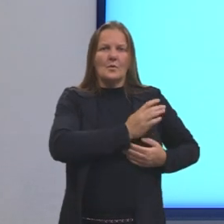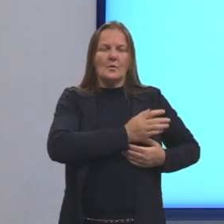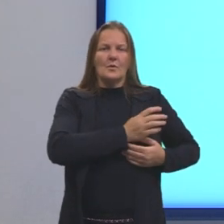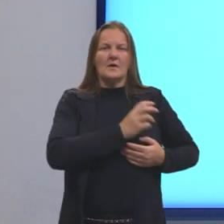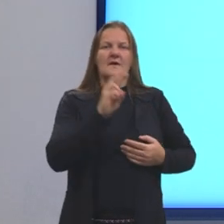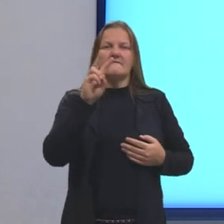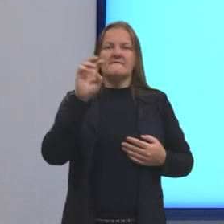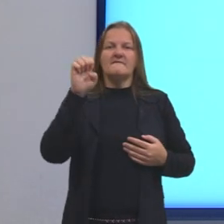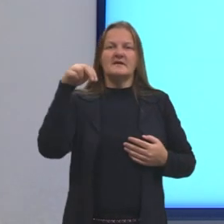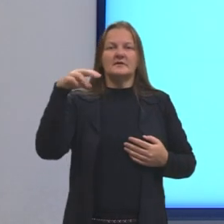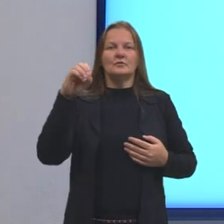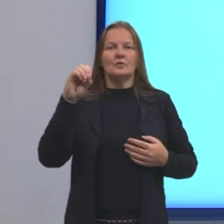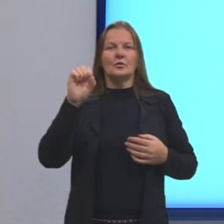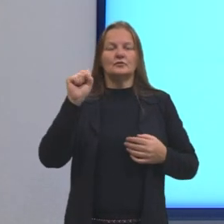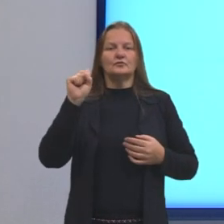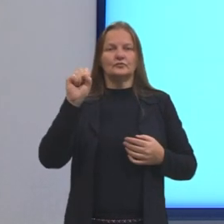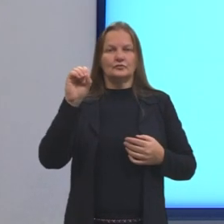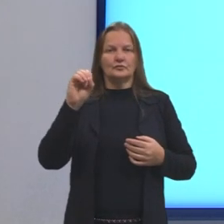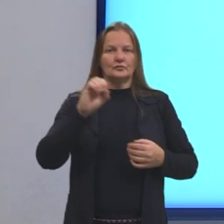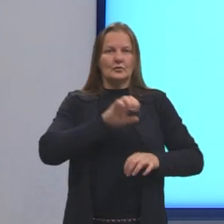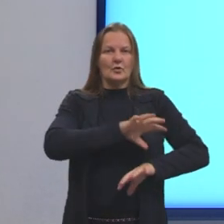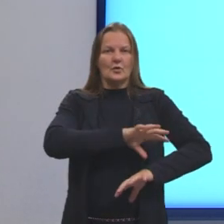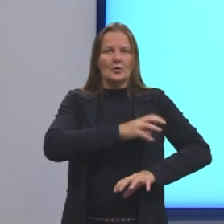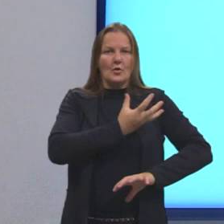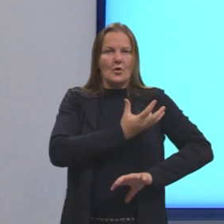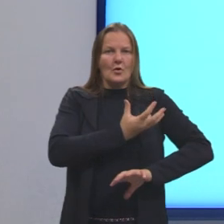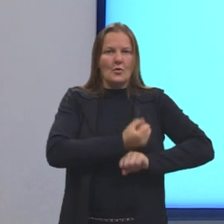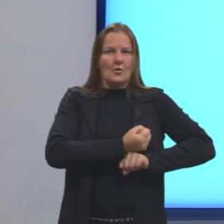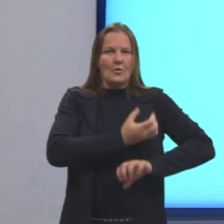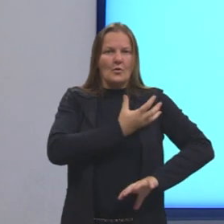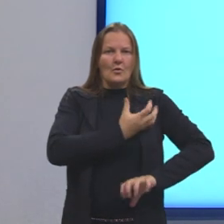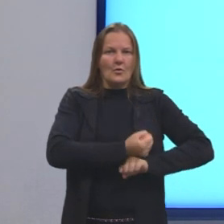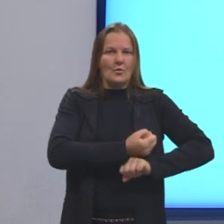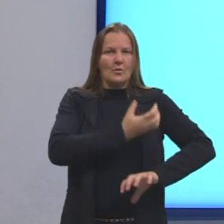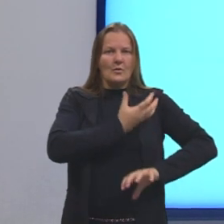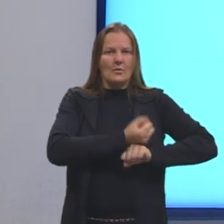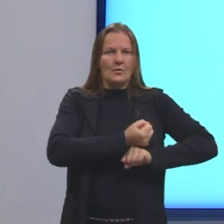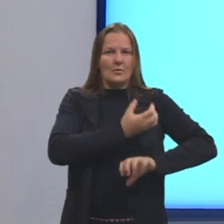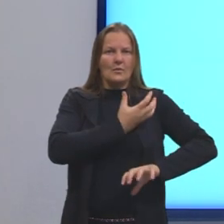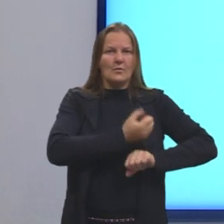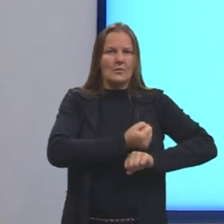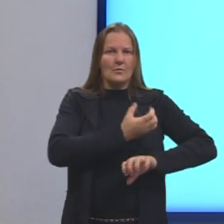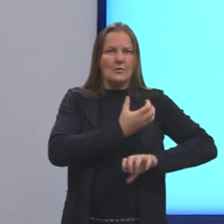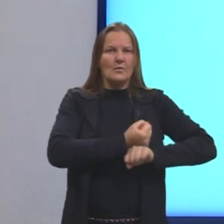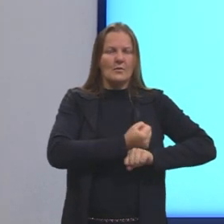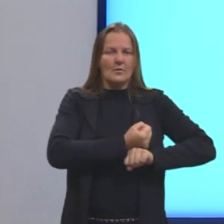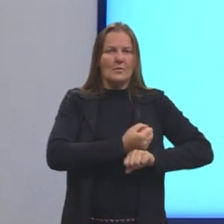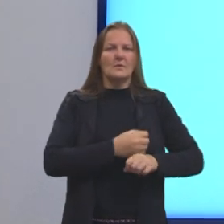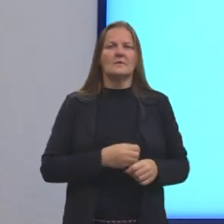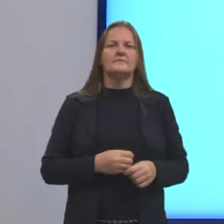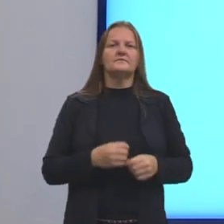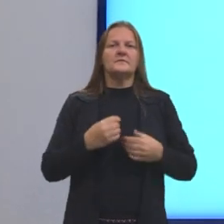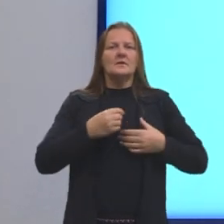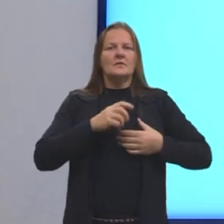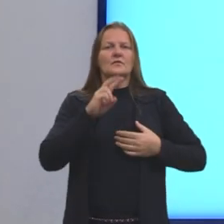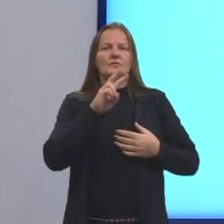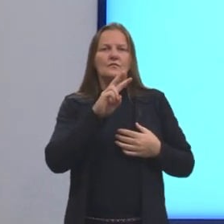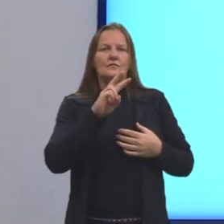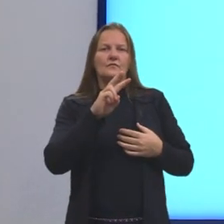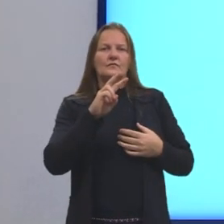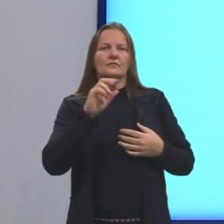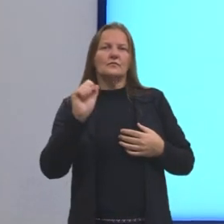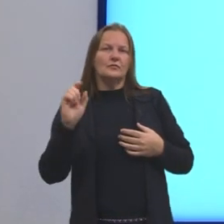venoso. Aí, ele chega no coração, pelo átrio direito. Vai para o ventrículo